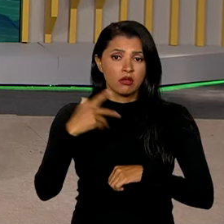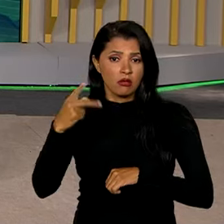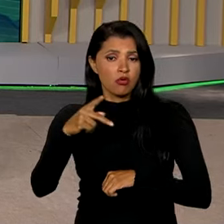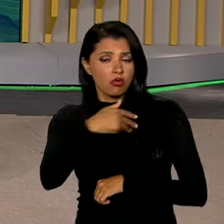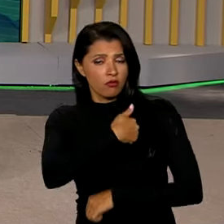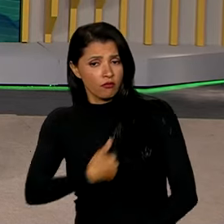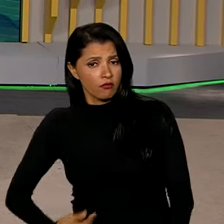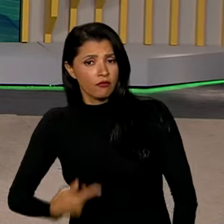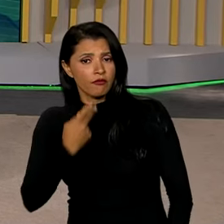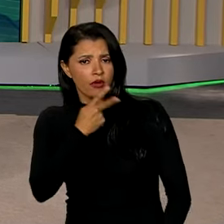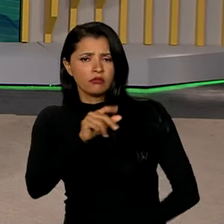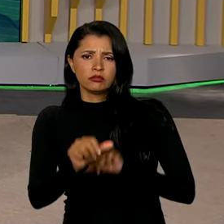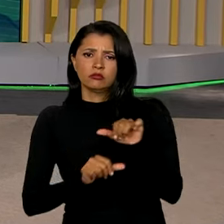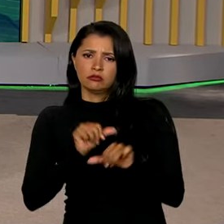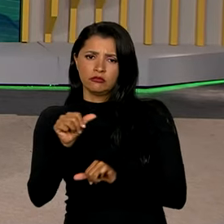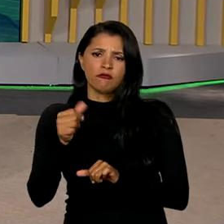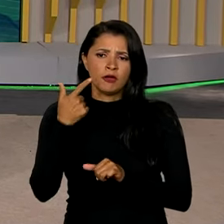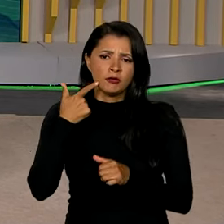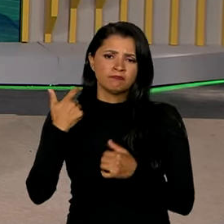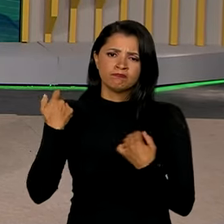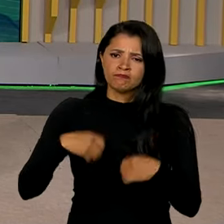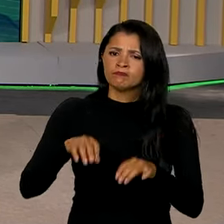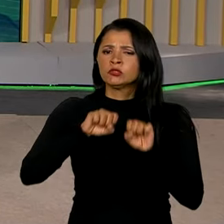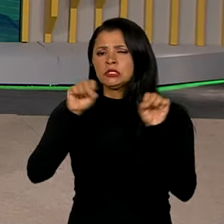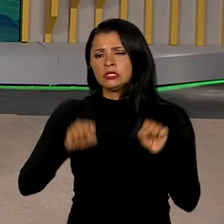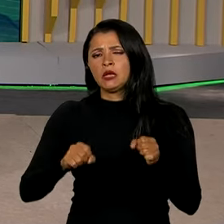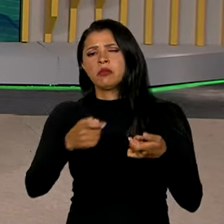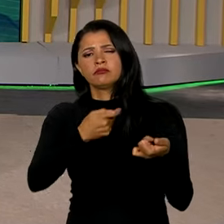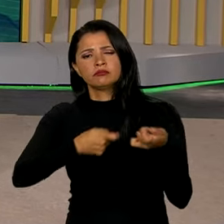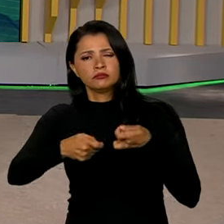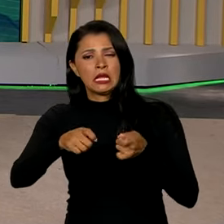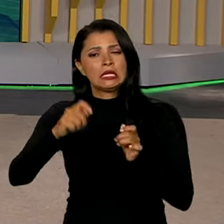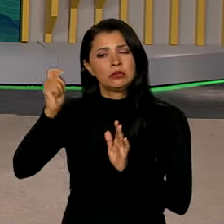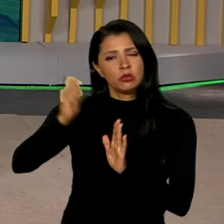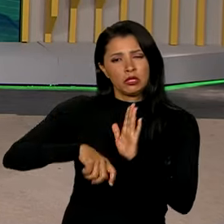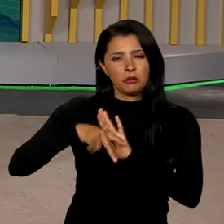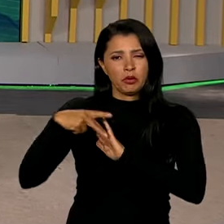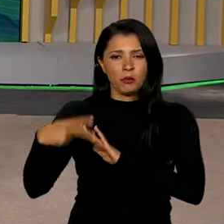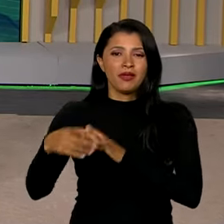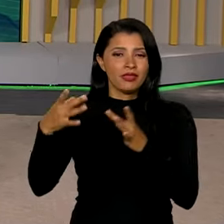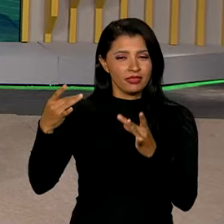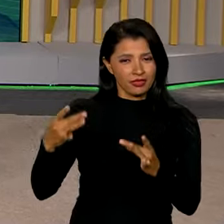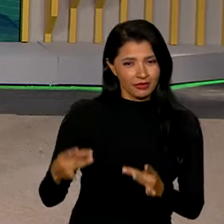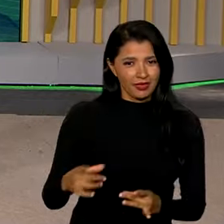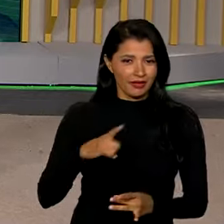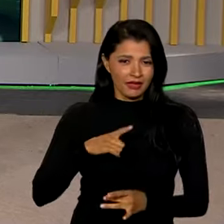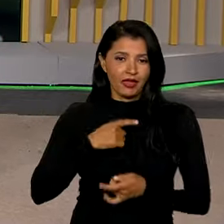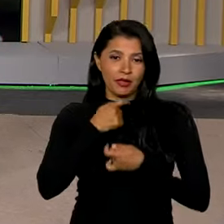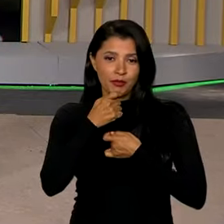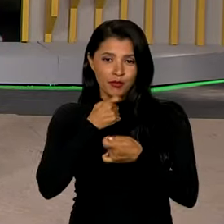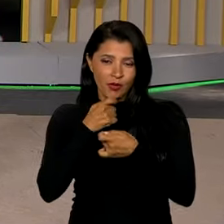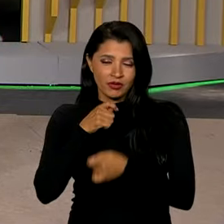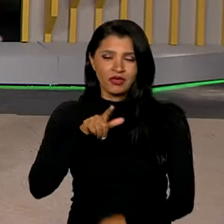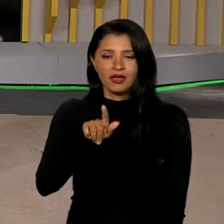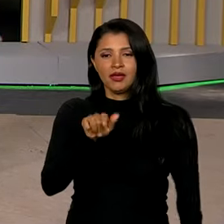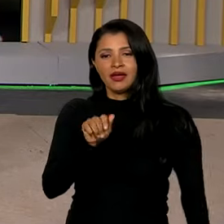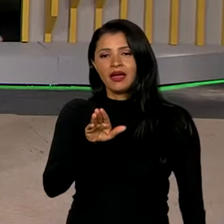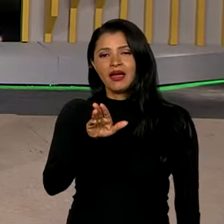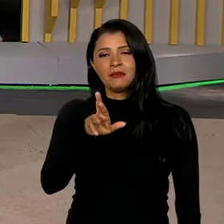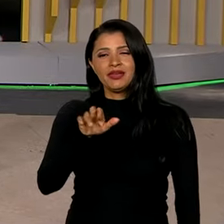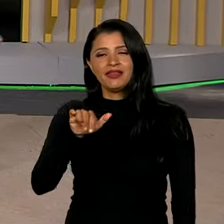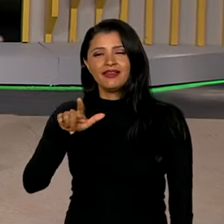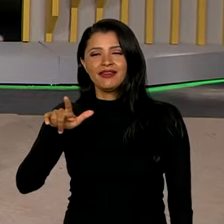mudanças vão racionalizar o sistema tributário do país. Quem tem mais detalhes pra gente é a repórter Gabriela